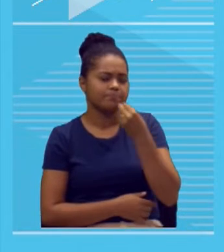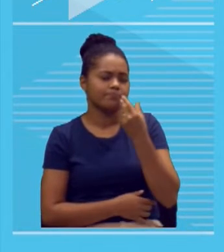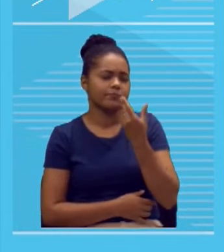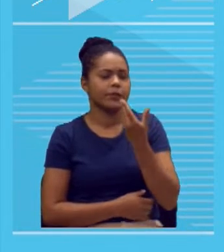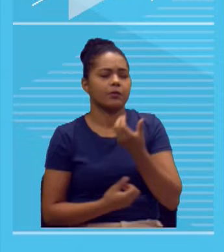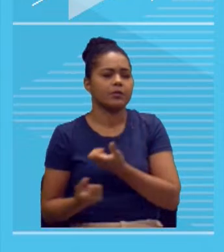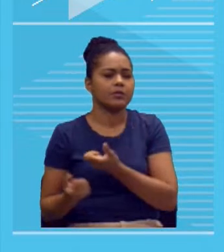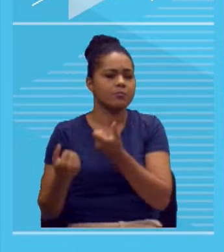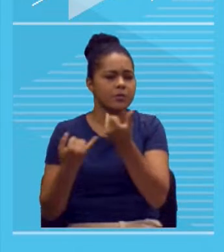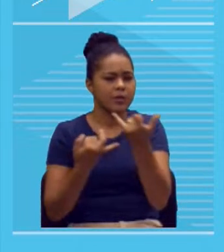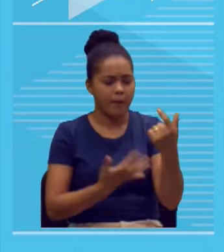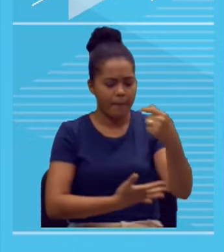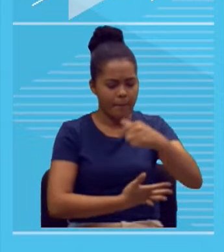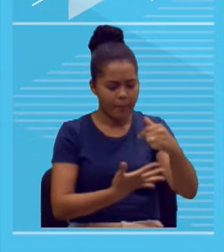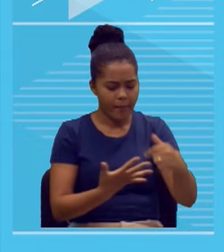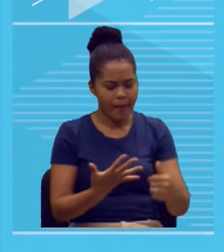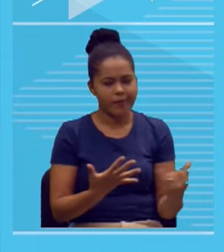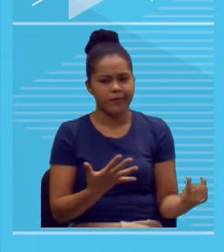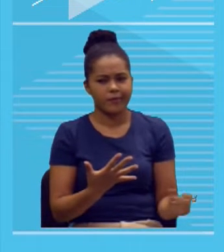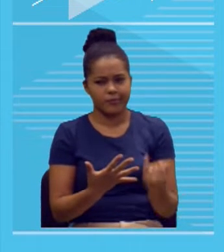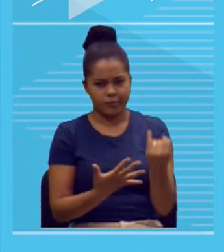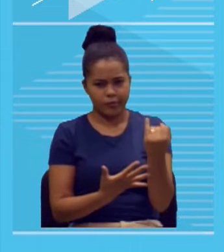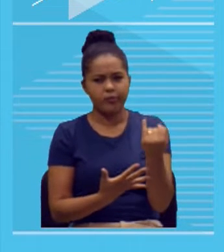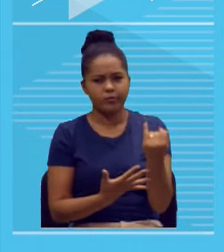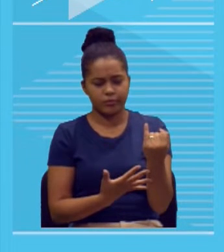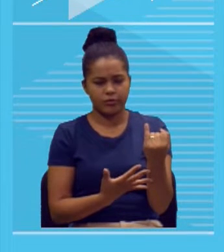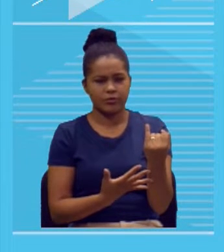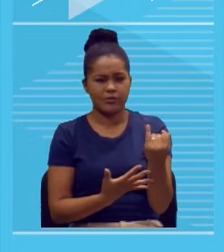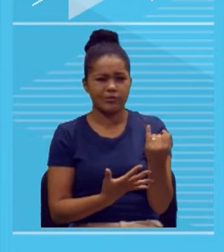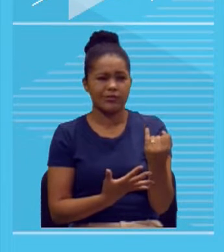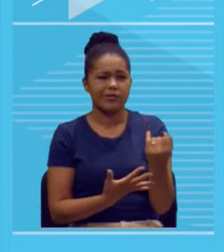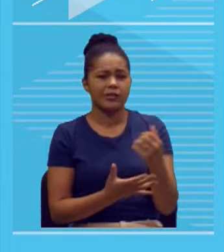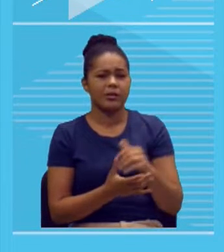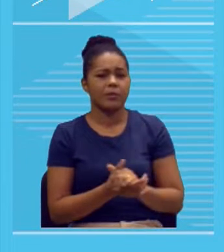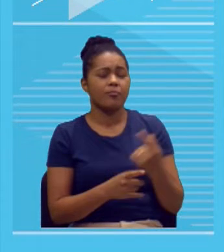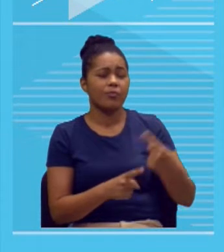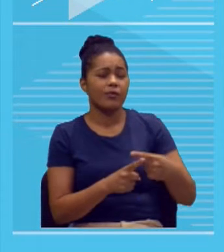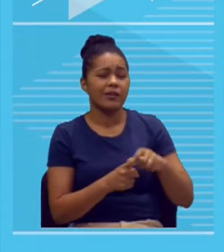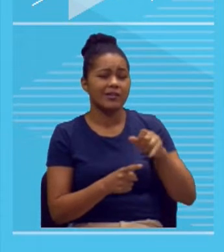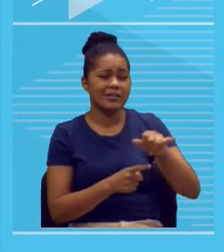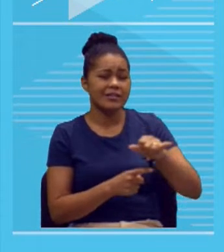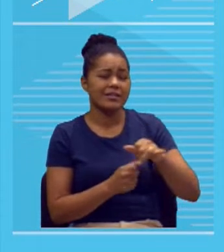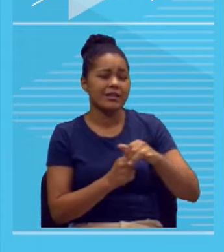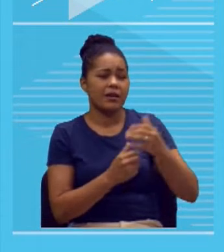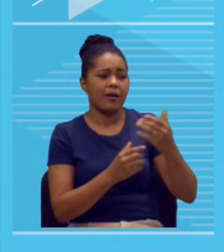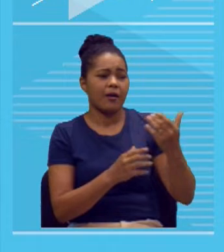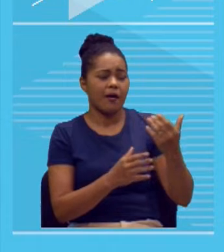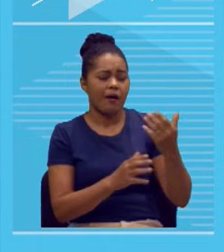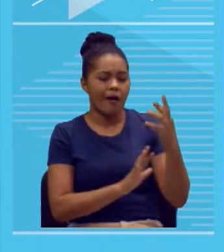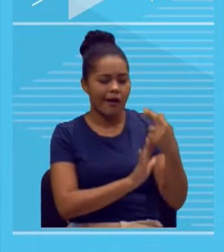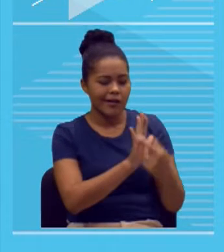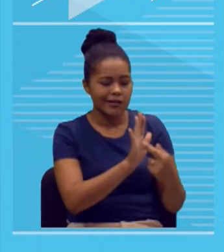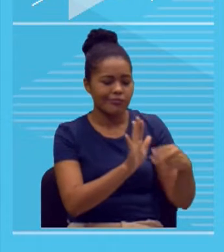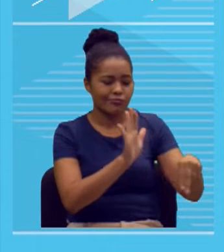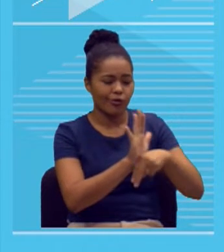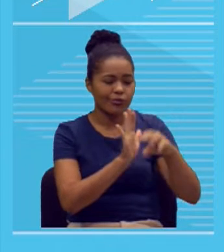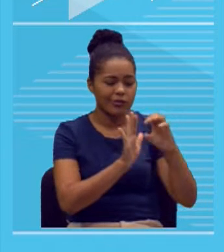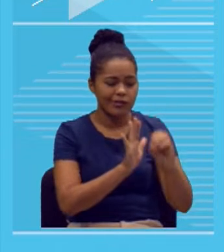elementos importantes que podem, nesse caso, zerar a sua redação. A gente viu na nossa última aula que algumas